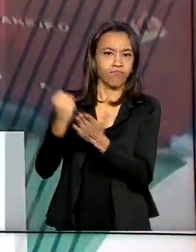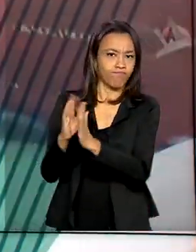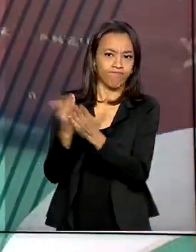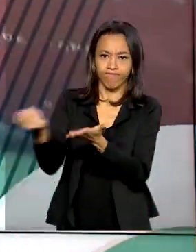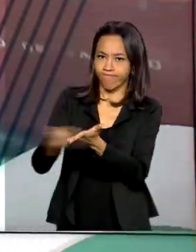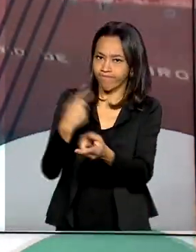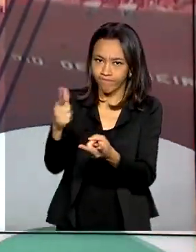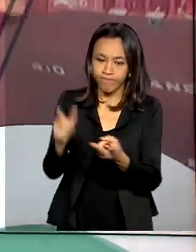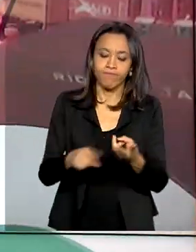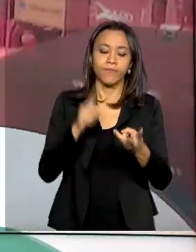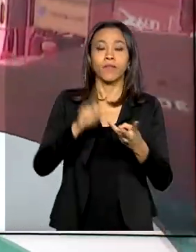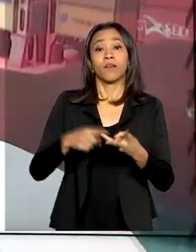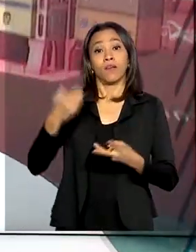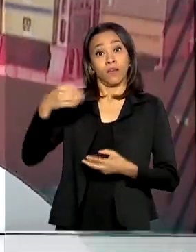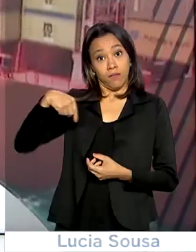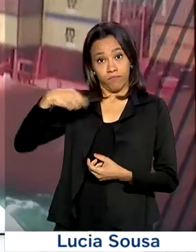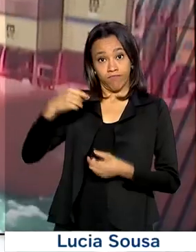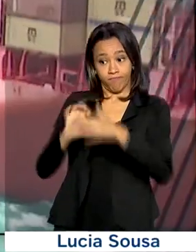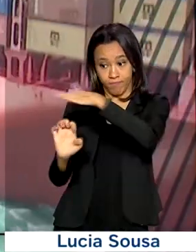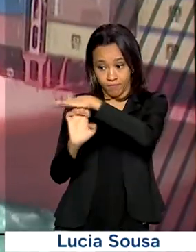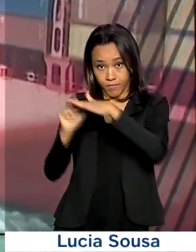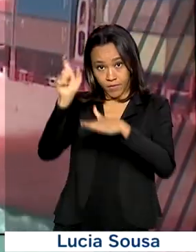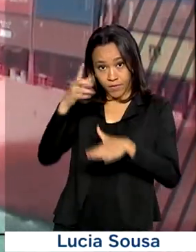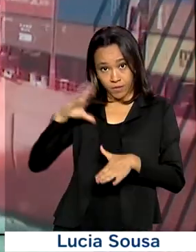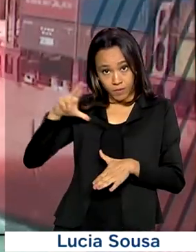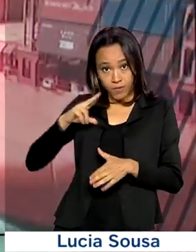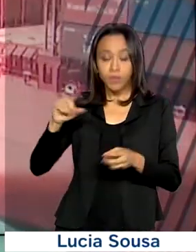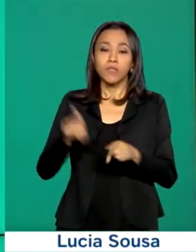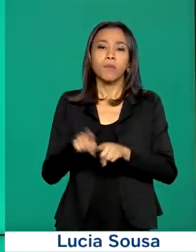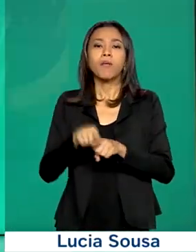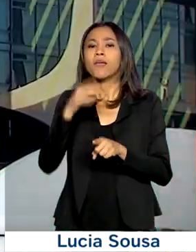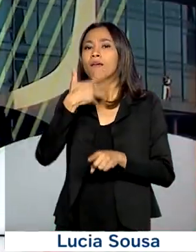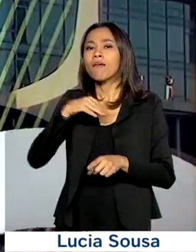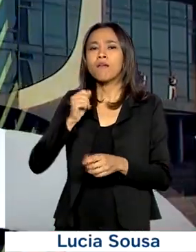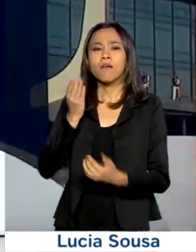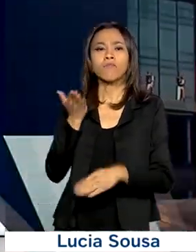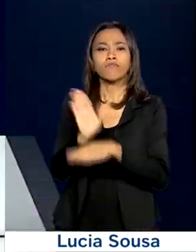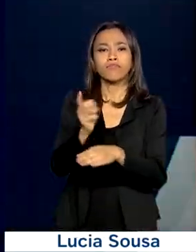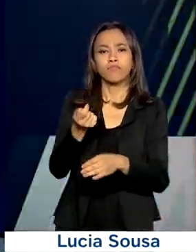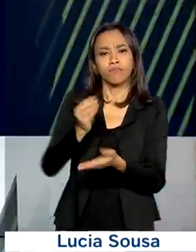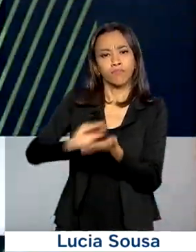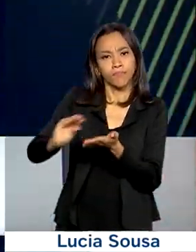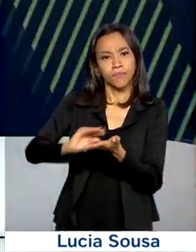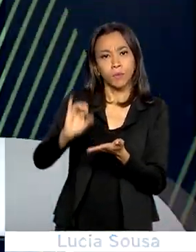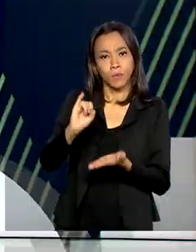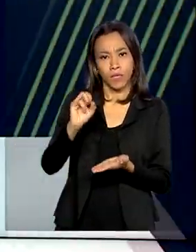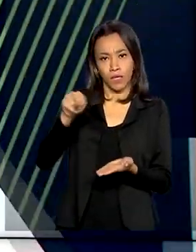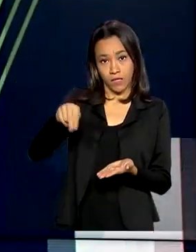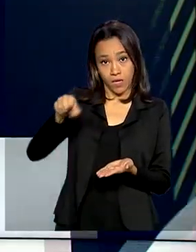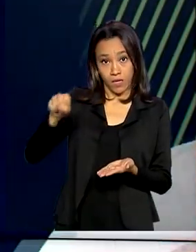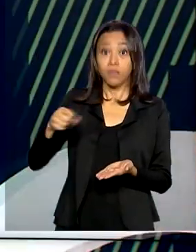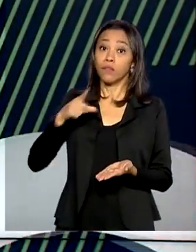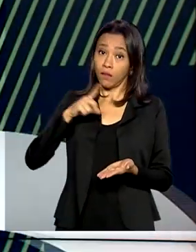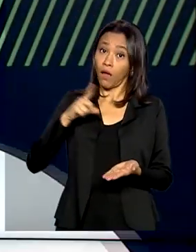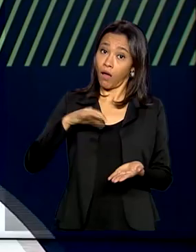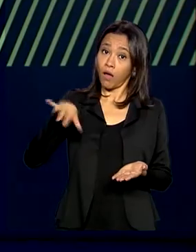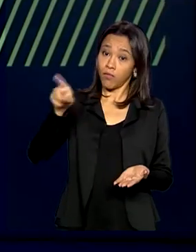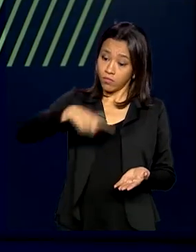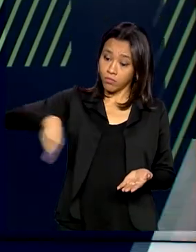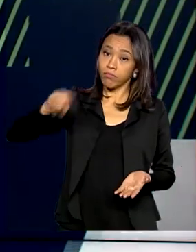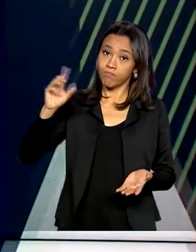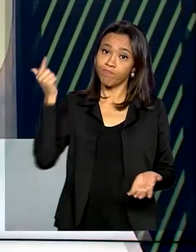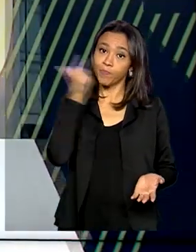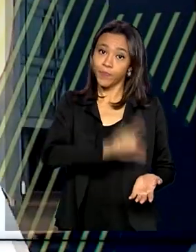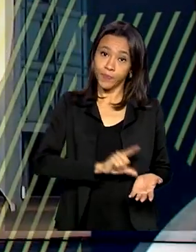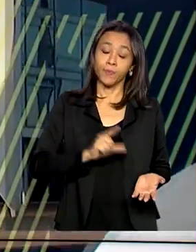microempreendedores individuais e contribuintes individuais do INSS, estão habilitadas a receber o auxílio emergencial